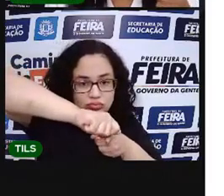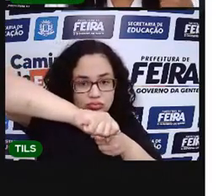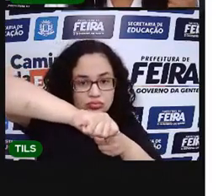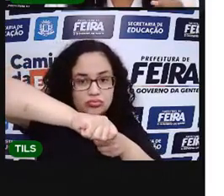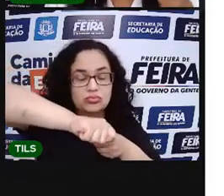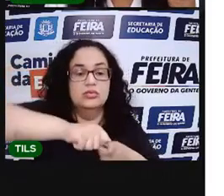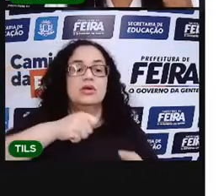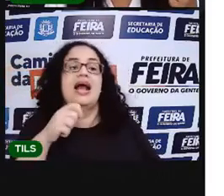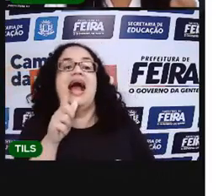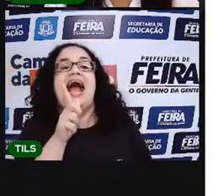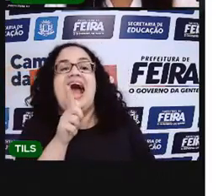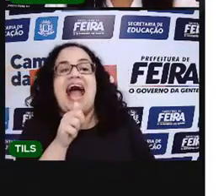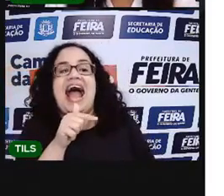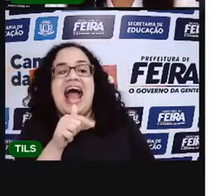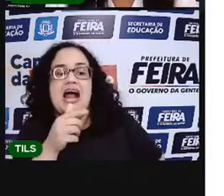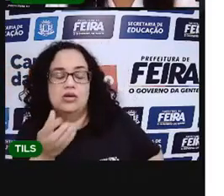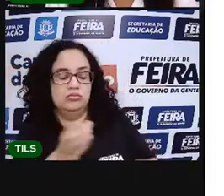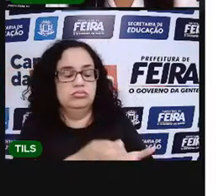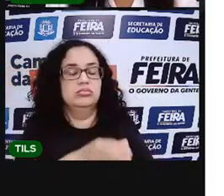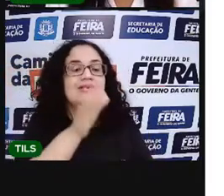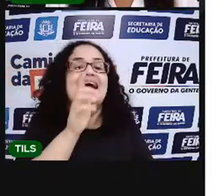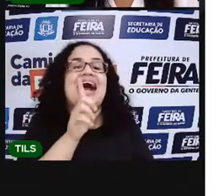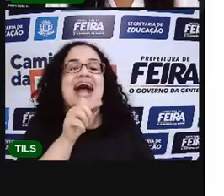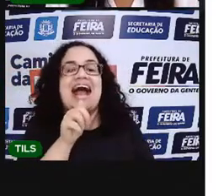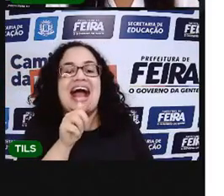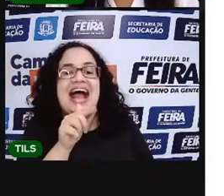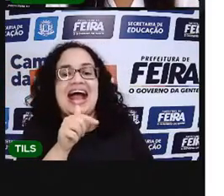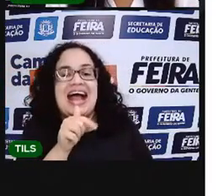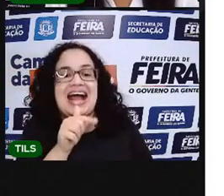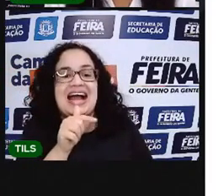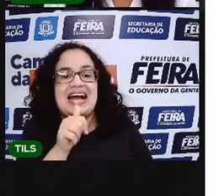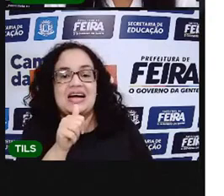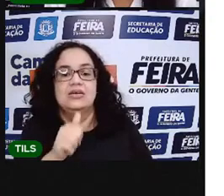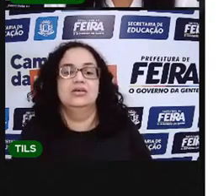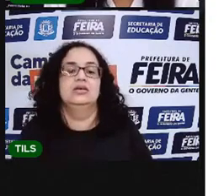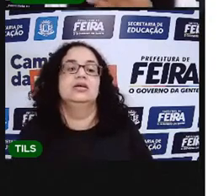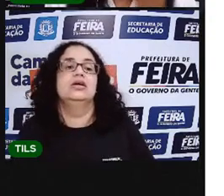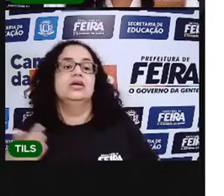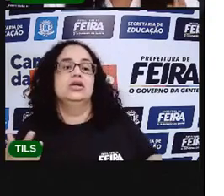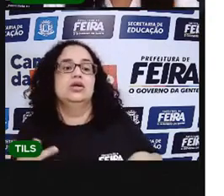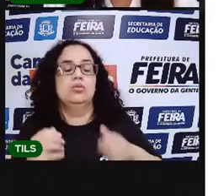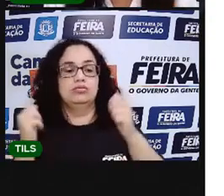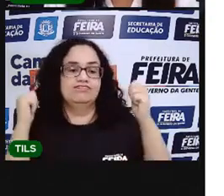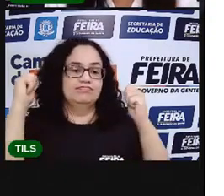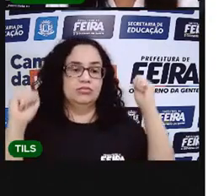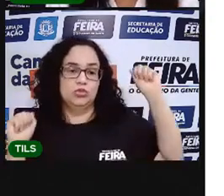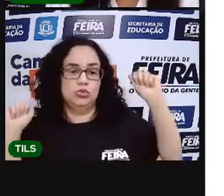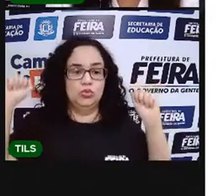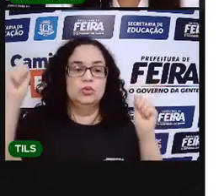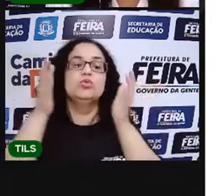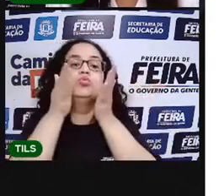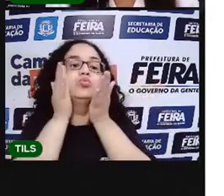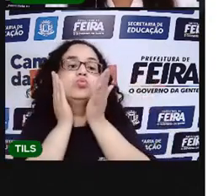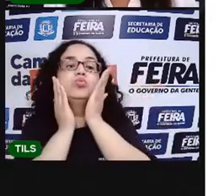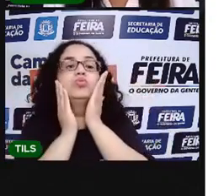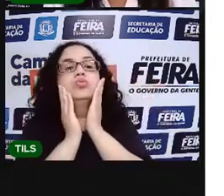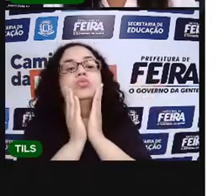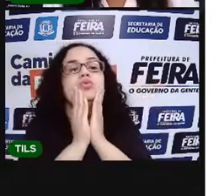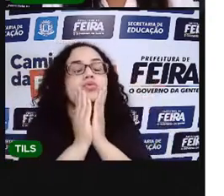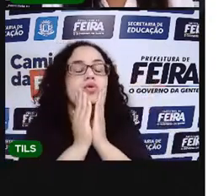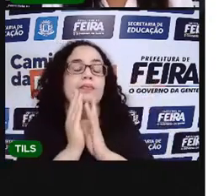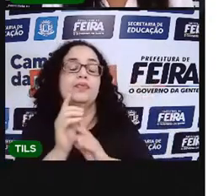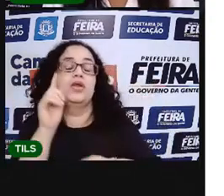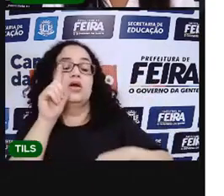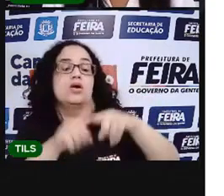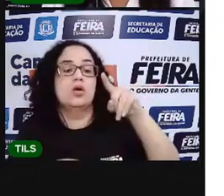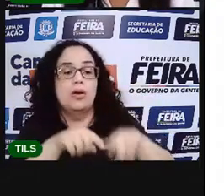Água, né? Um copo com água. E uma toalha para secar o rosto. Geralmente, são esses os objetos que